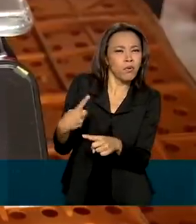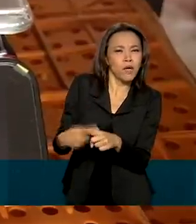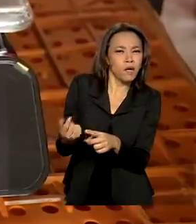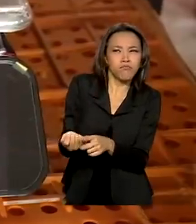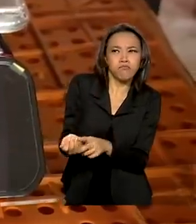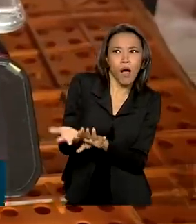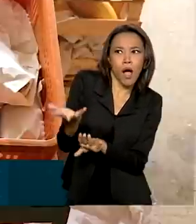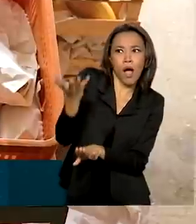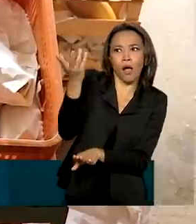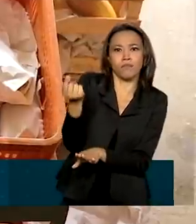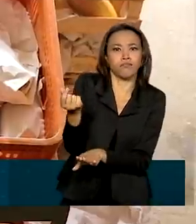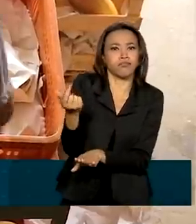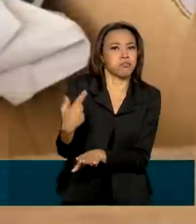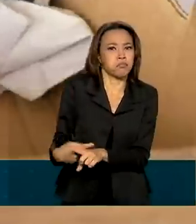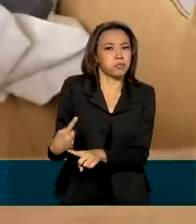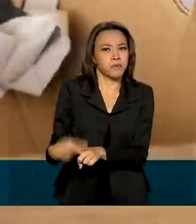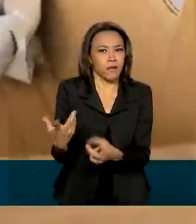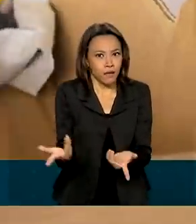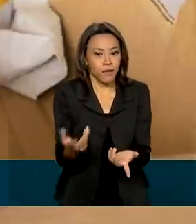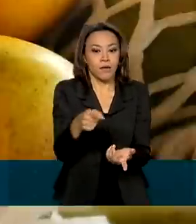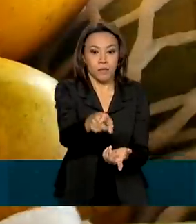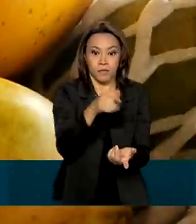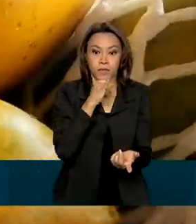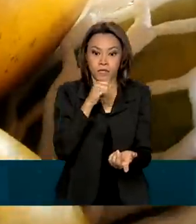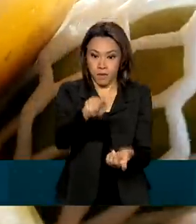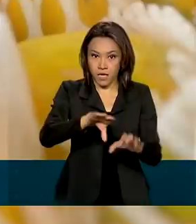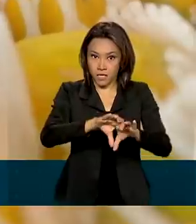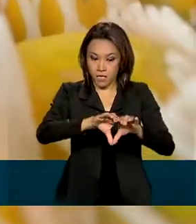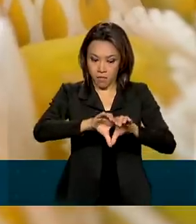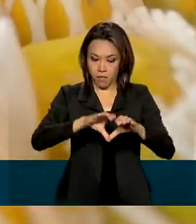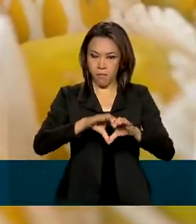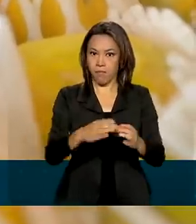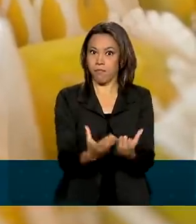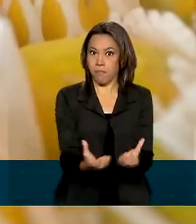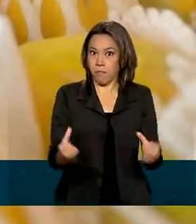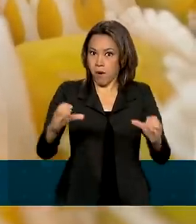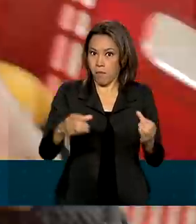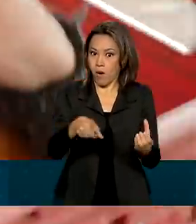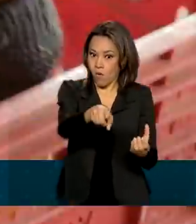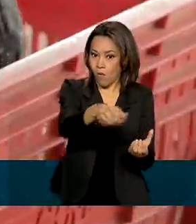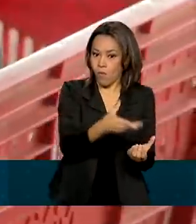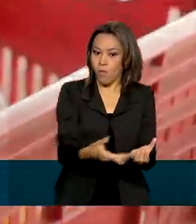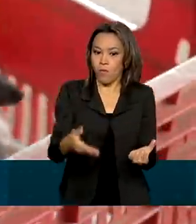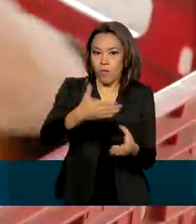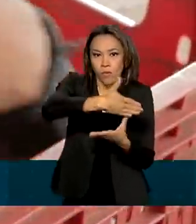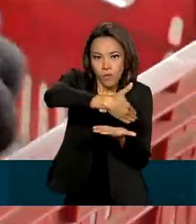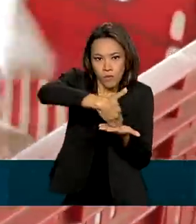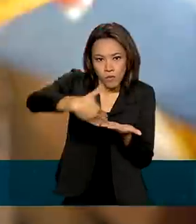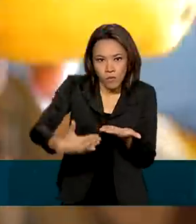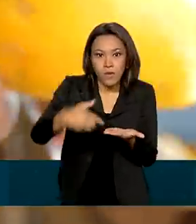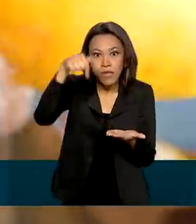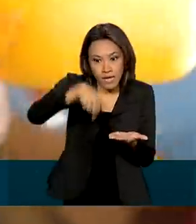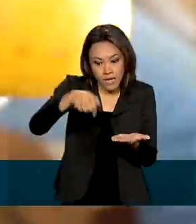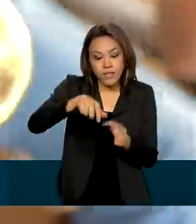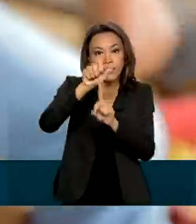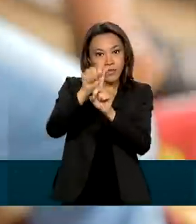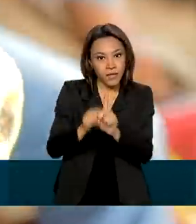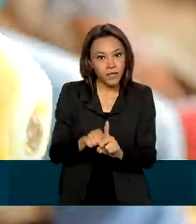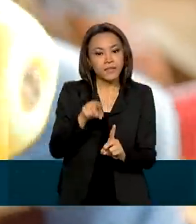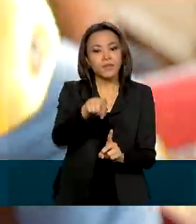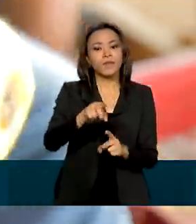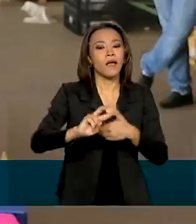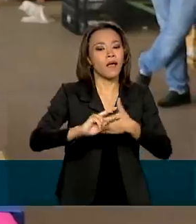variações de preços. No caso do papaya, por exemplo, a redução dos preços a partir deste mês é